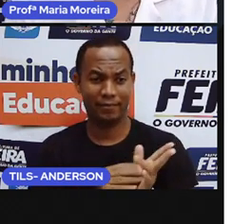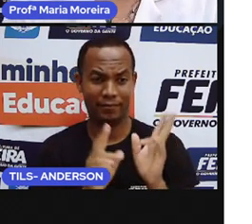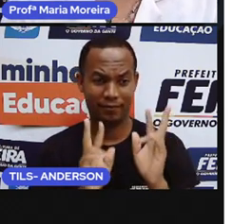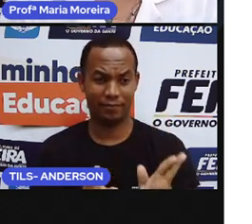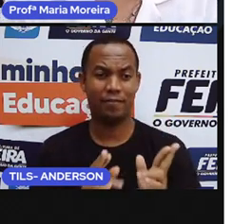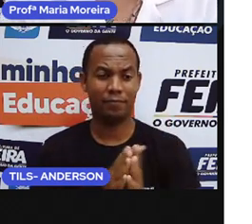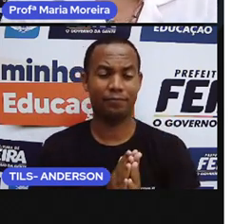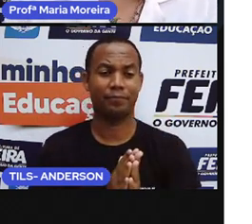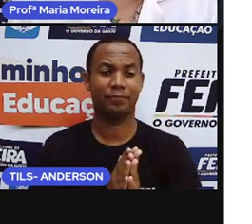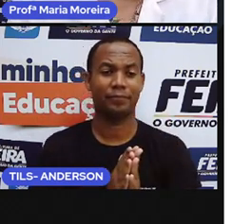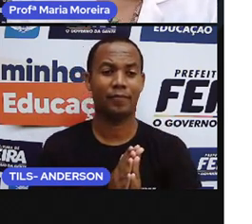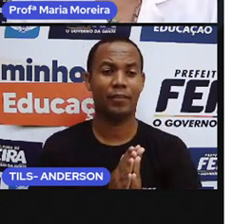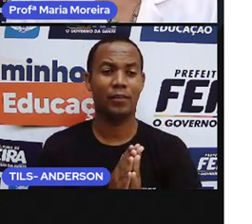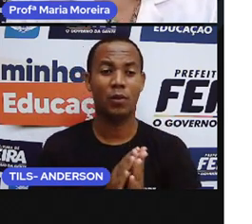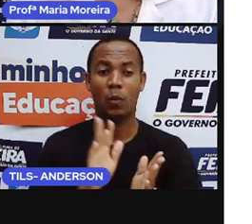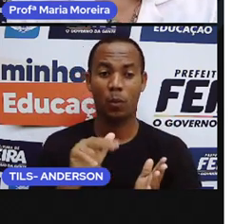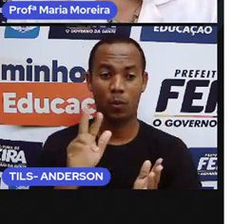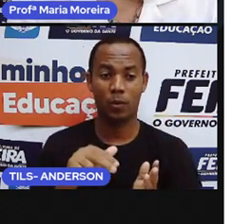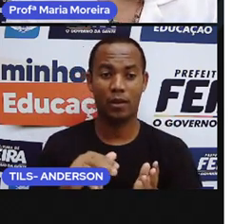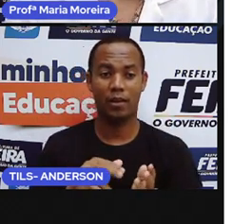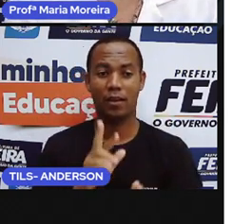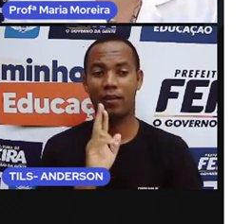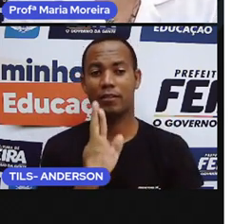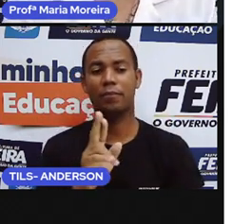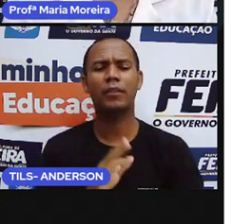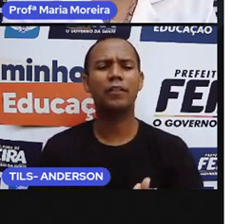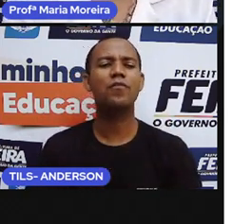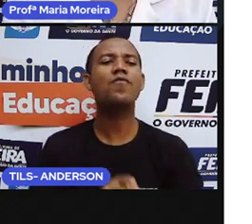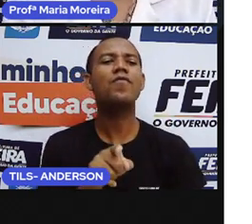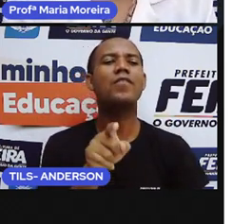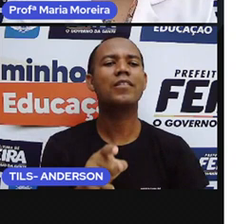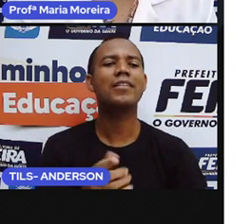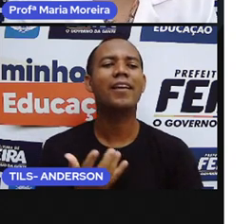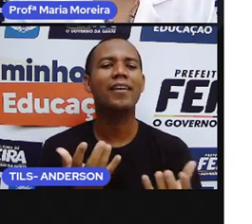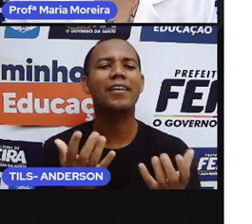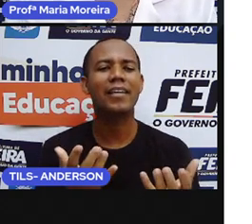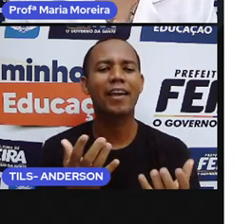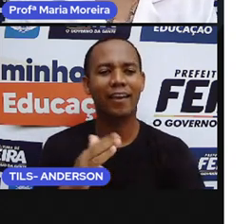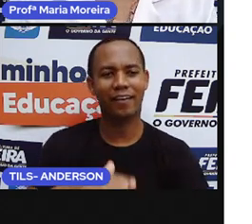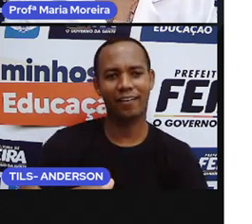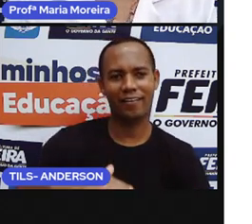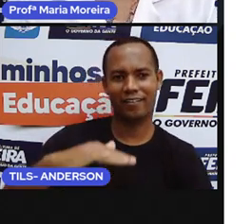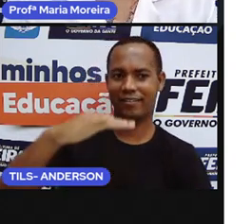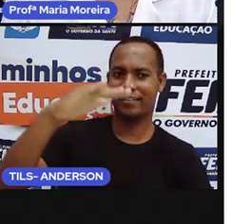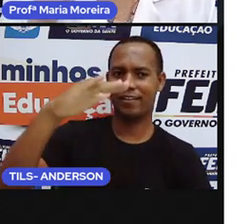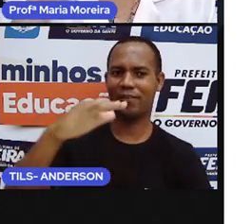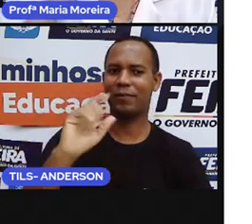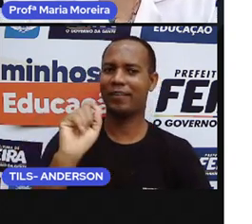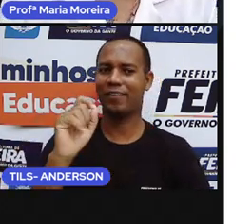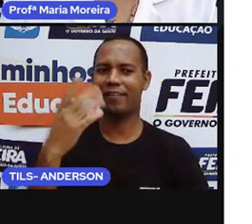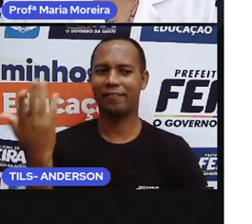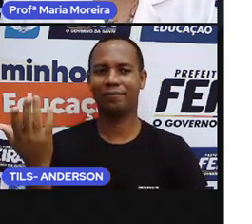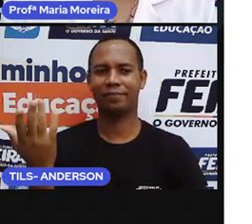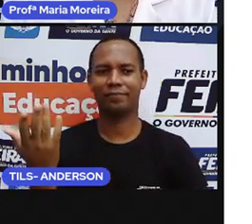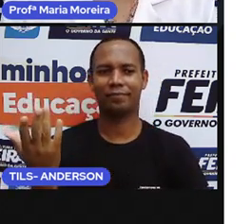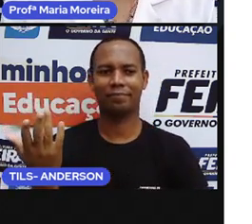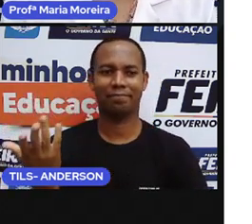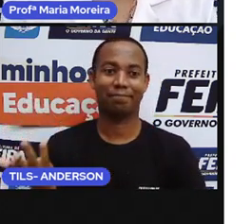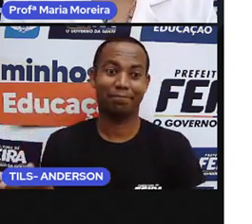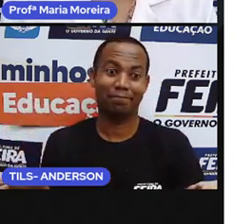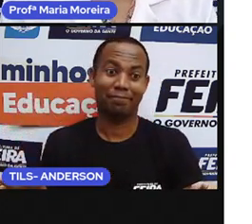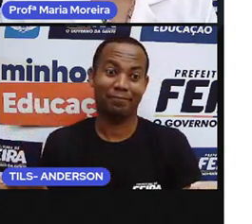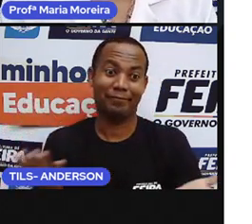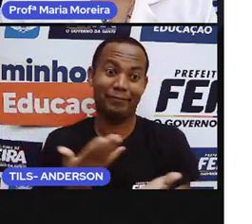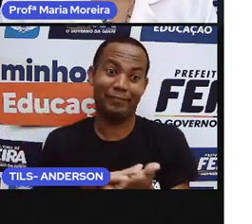fazendo e nunca responder a pergunta. E aí, o que você vai ser quando crescer, Anderson? O que você vai ser quando crescer?